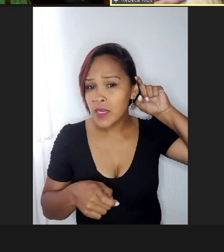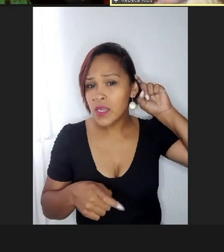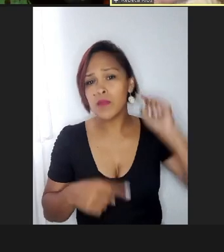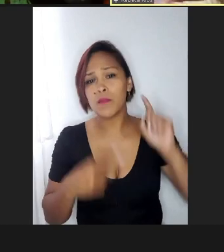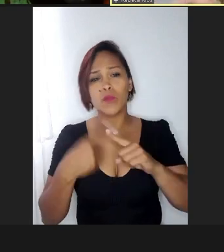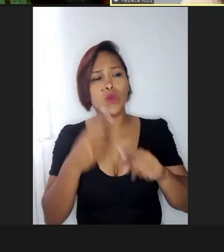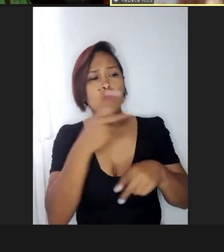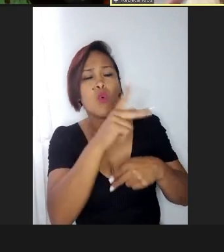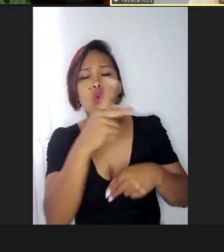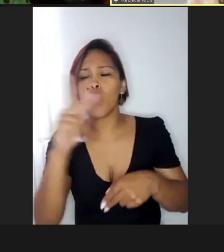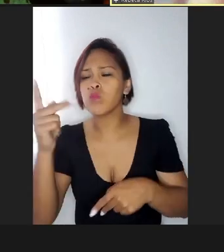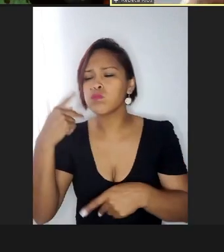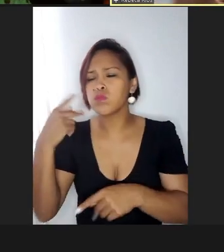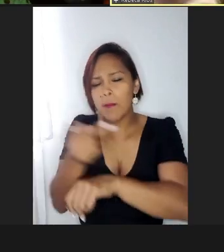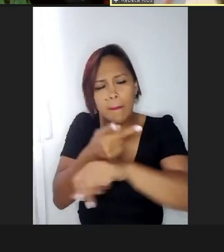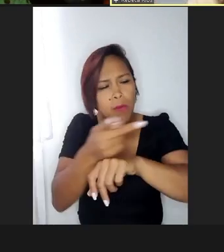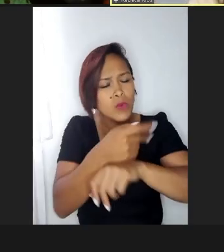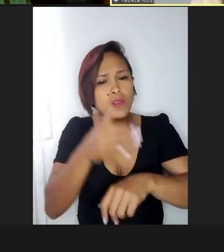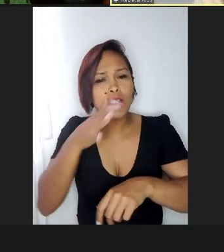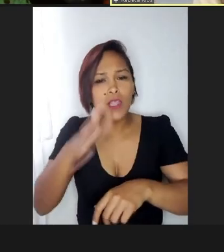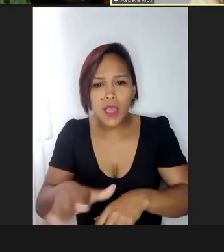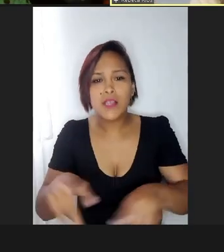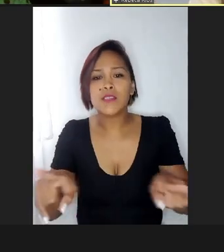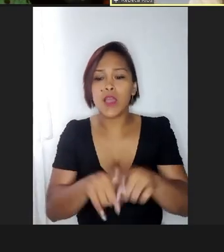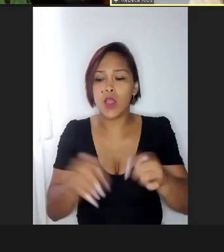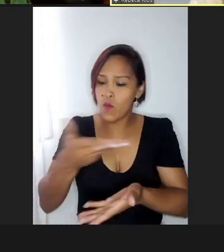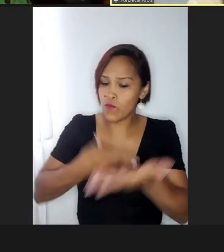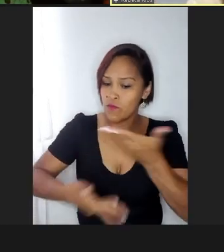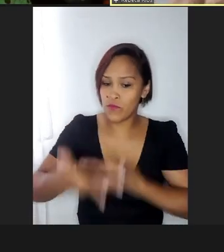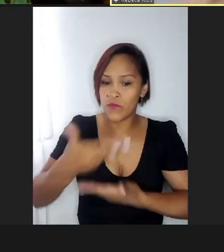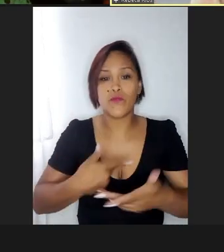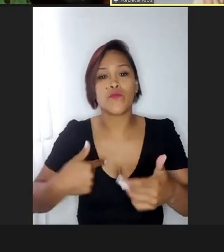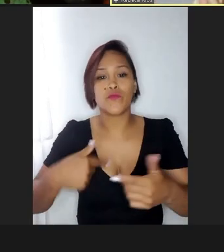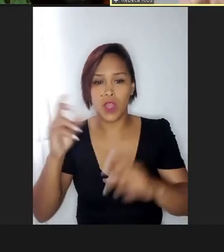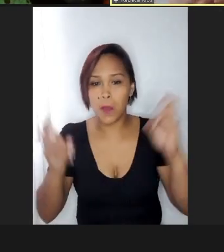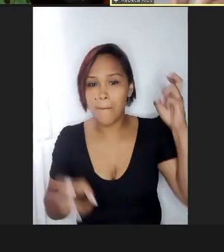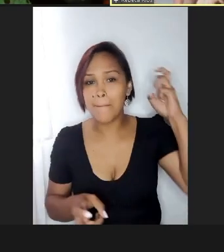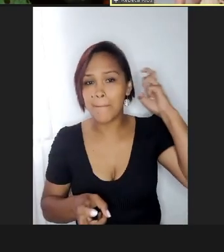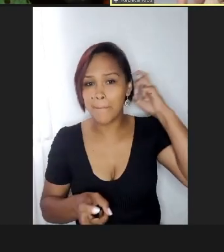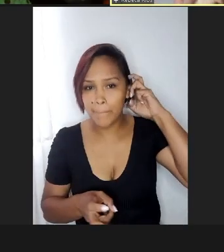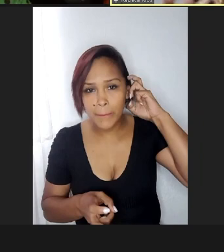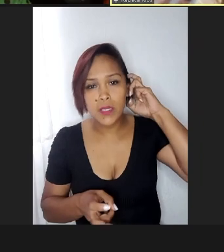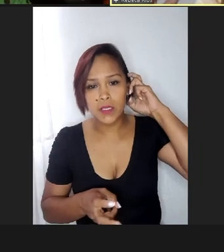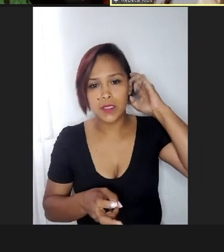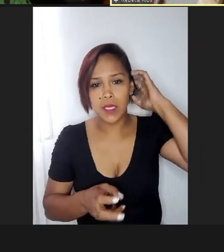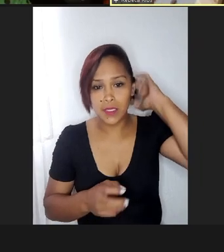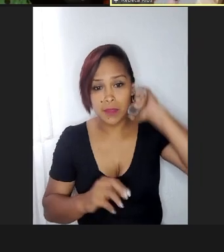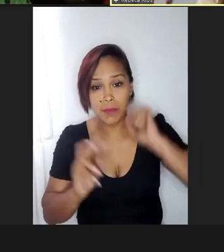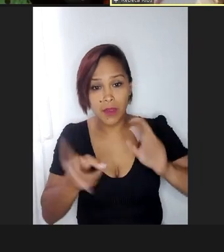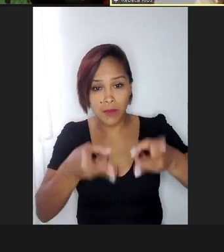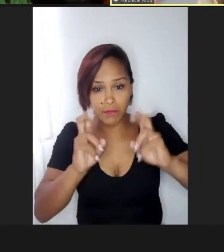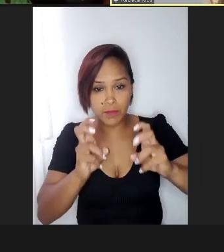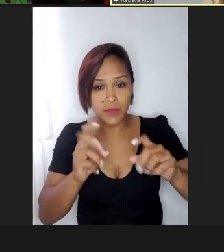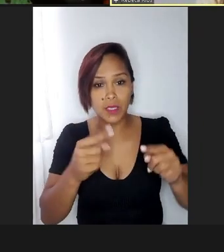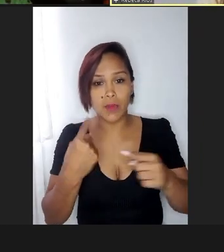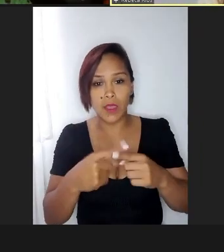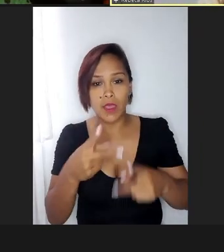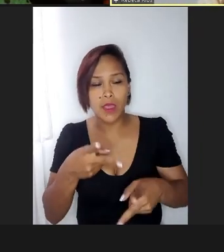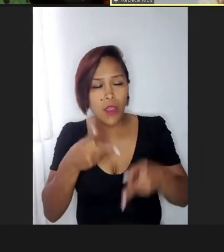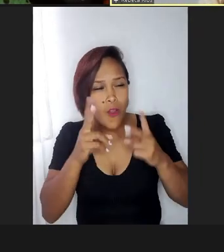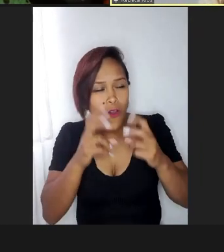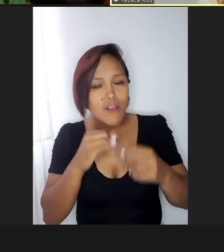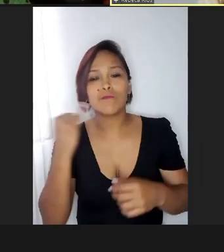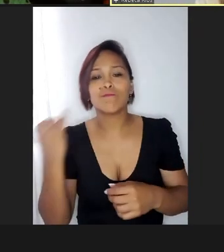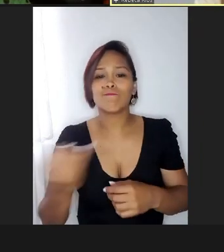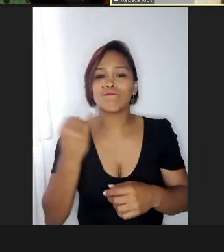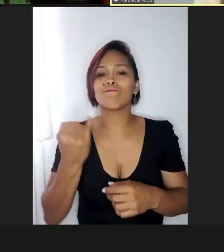crianças, aí eu faço questão de ele conviver muito com as crianças implantadas para ele, e aquilo ali, gente, eu vejo que é muito forte